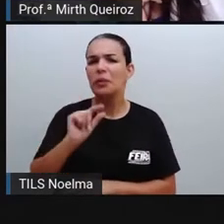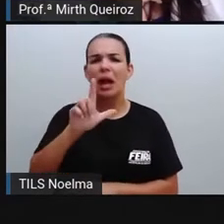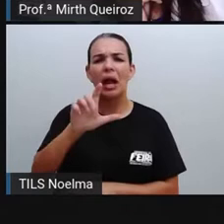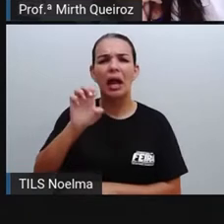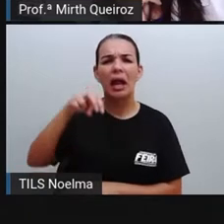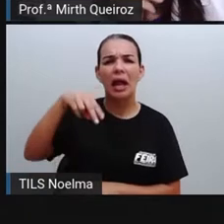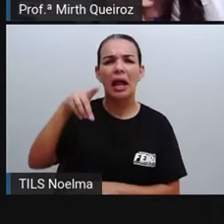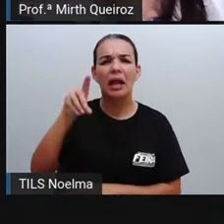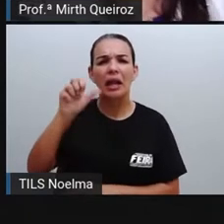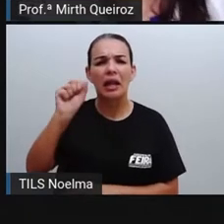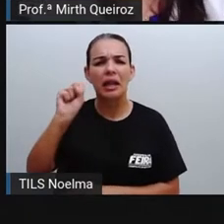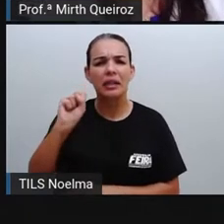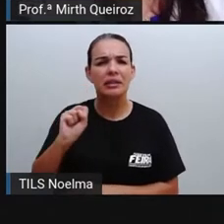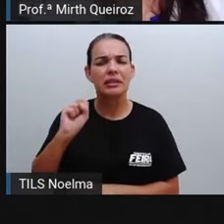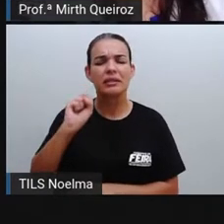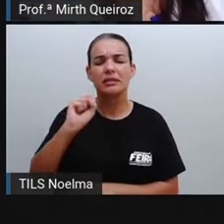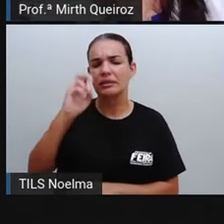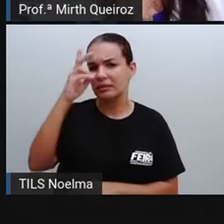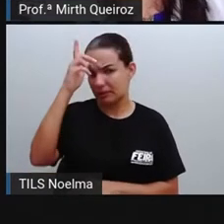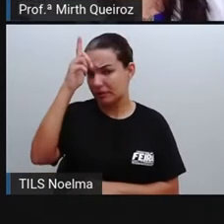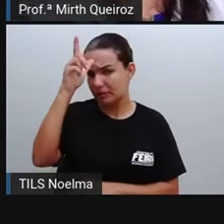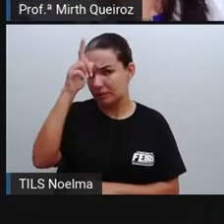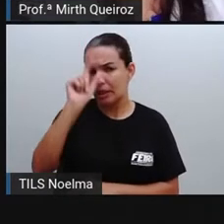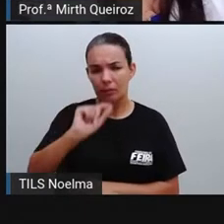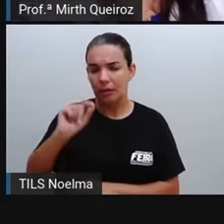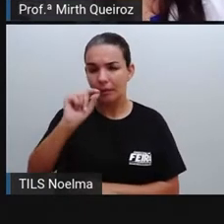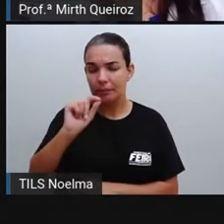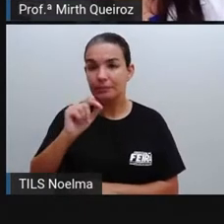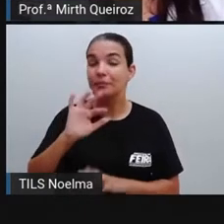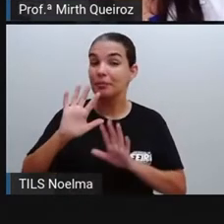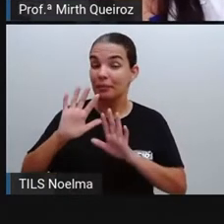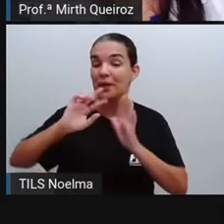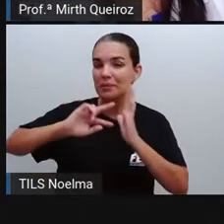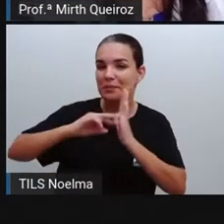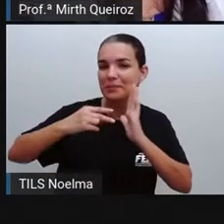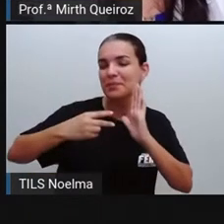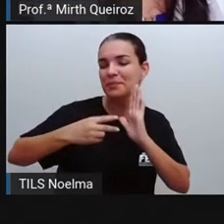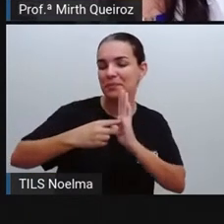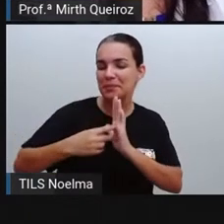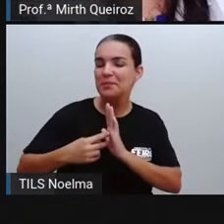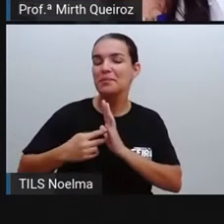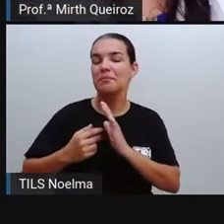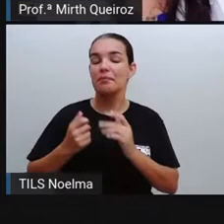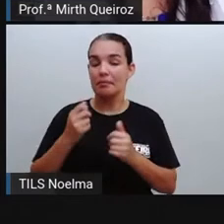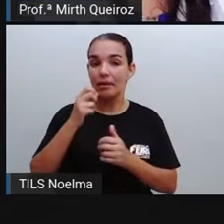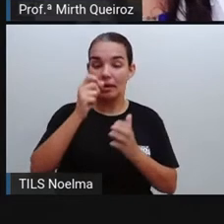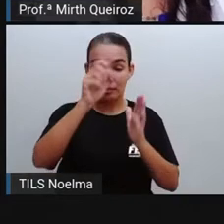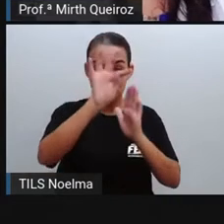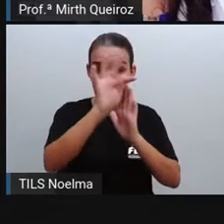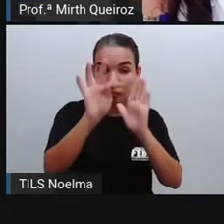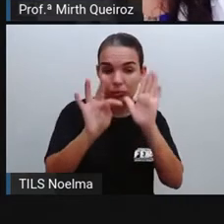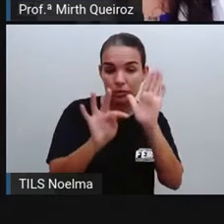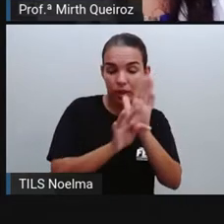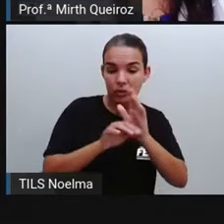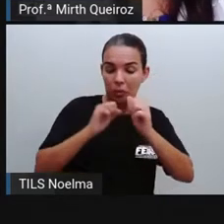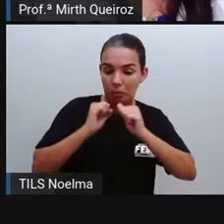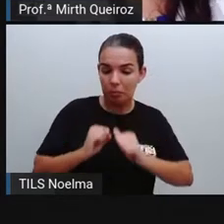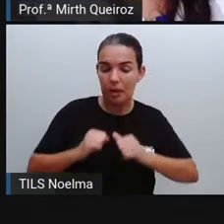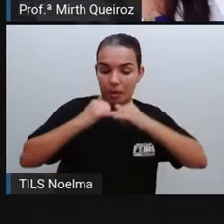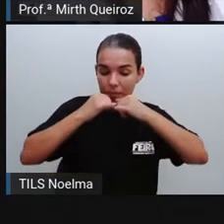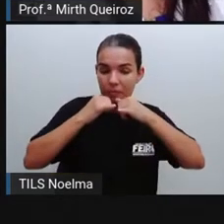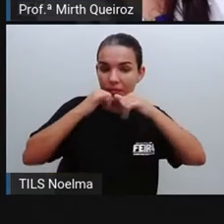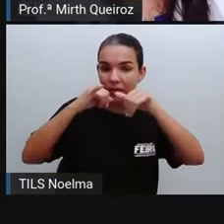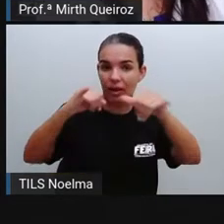lendas? Lenda é uma narrativa que ela é transmitida oralmente pelas